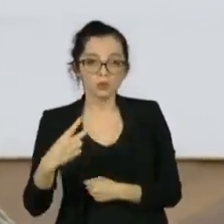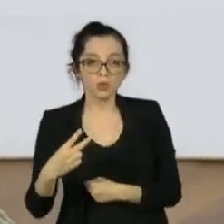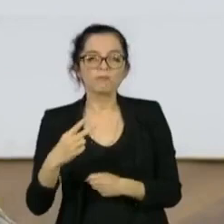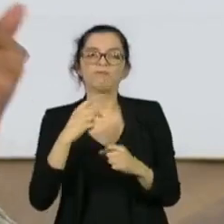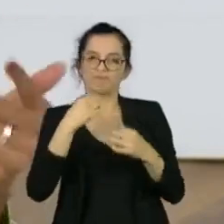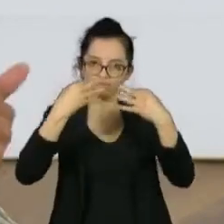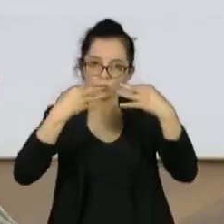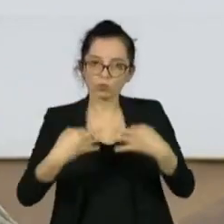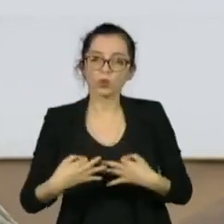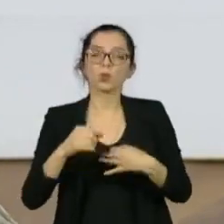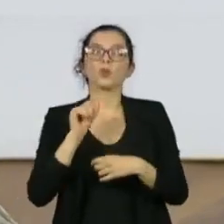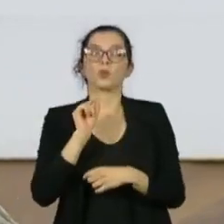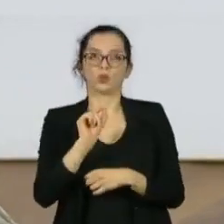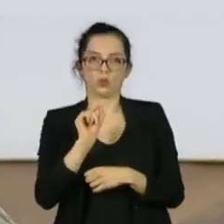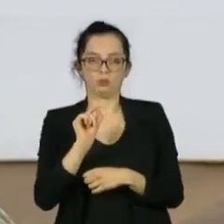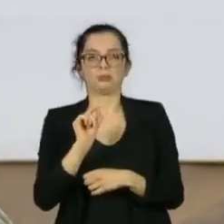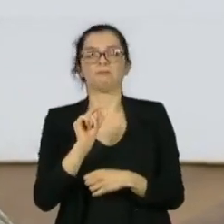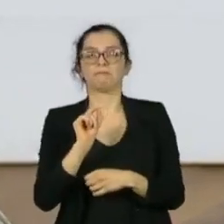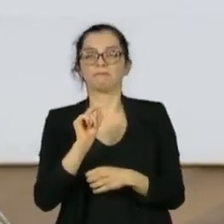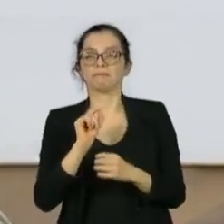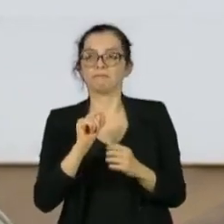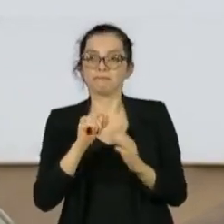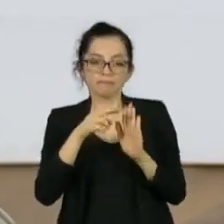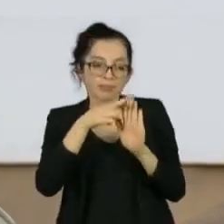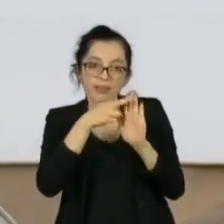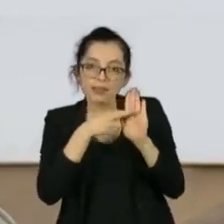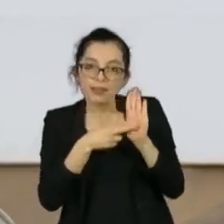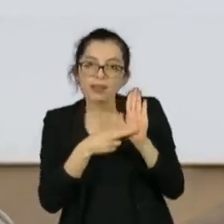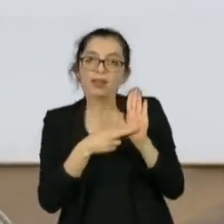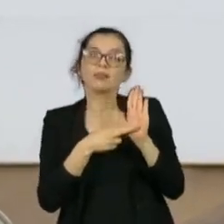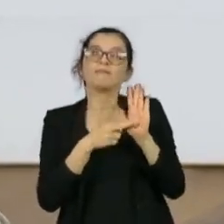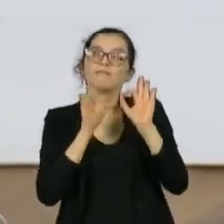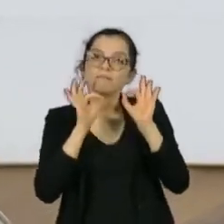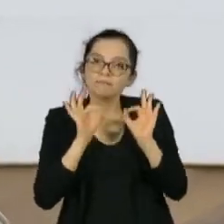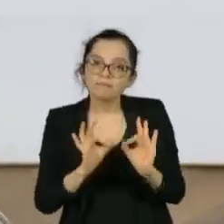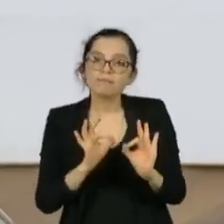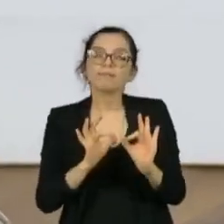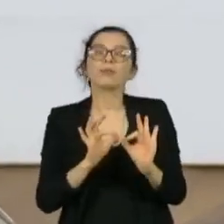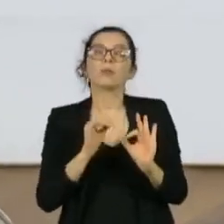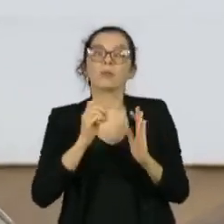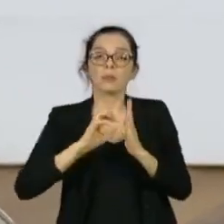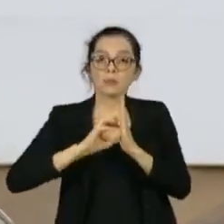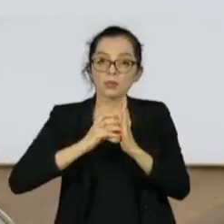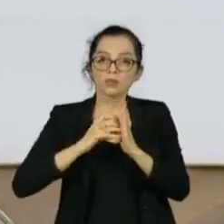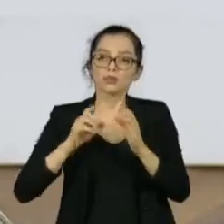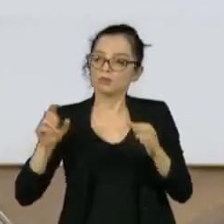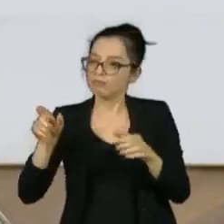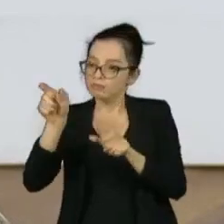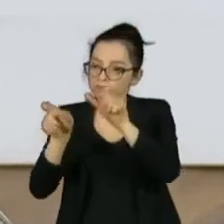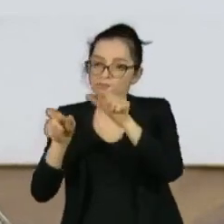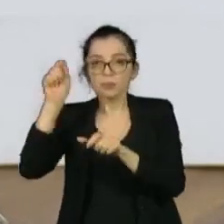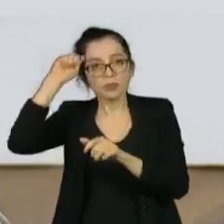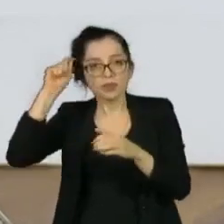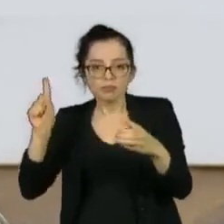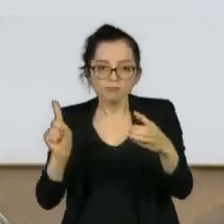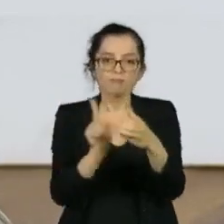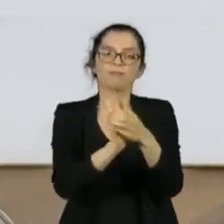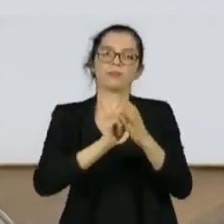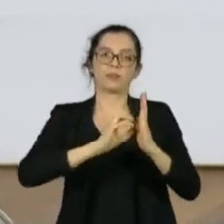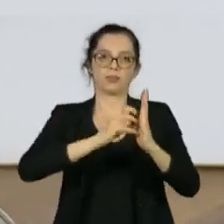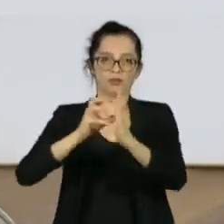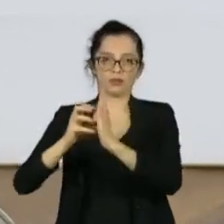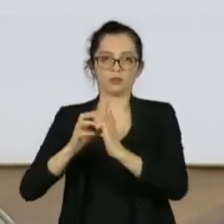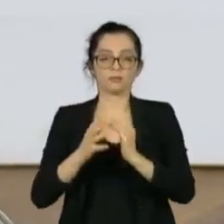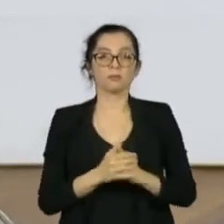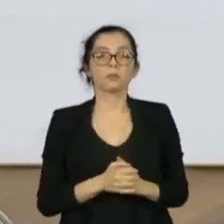A gente está um pouco cansado de ser chamado, mas quando chega na hora do protagonismo, os homens brancos não querem dar seus lugares para que as mulheres negras